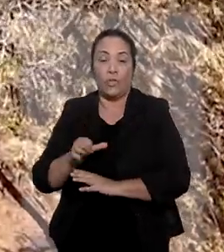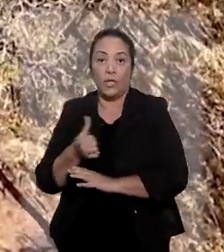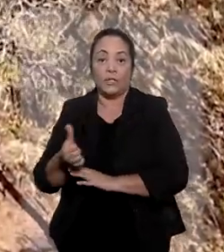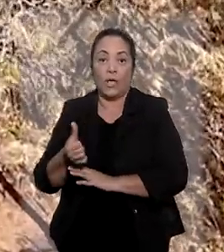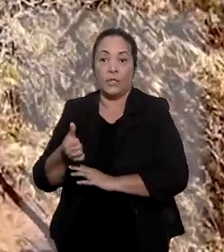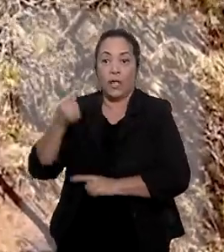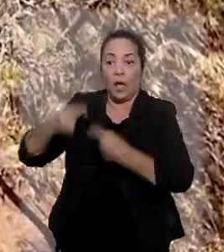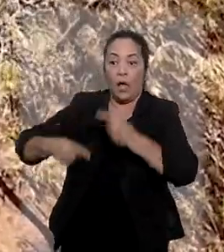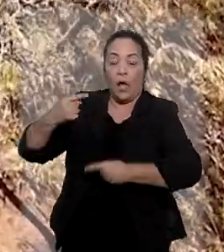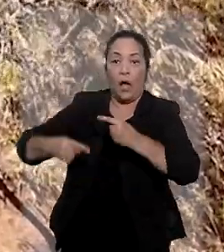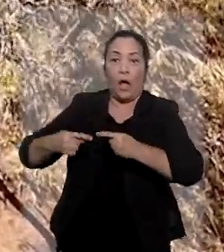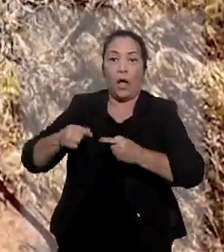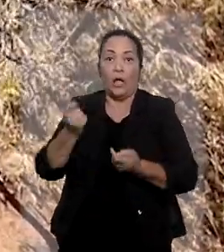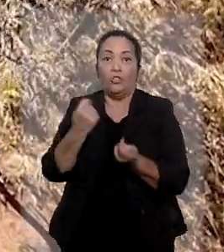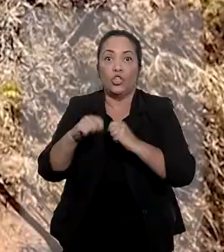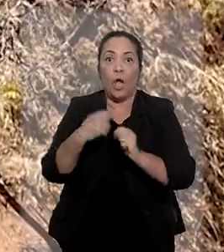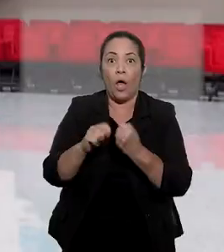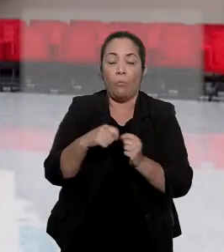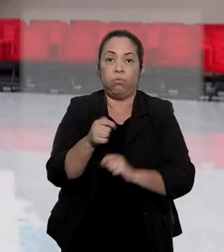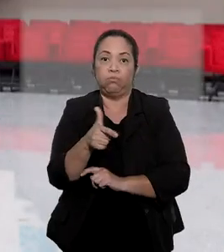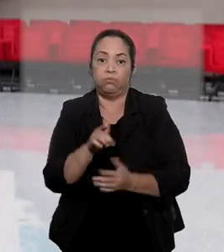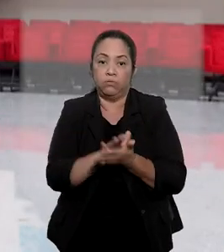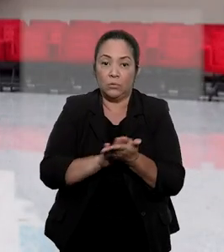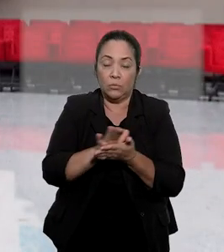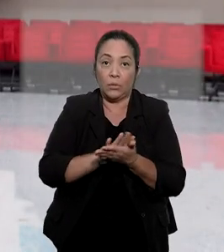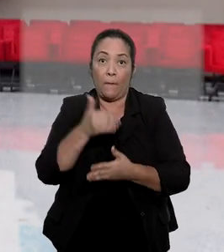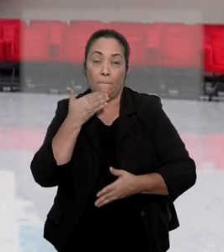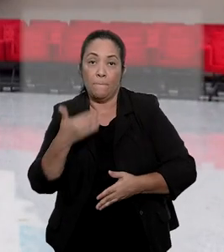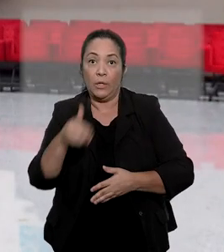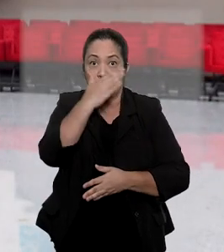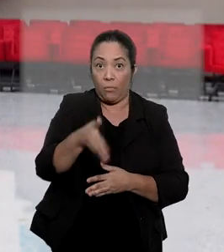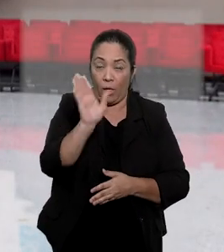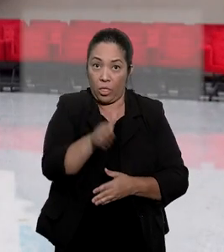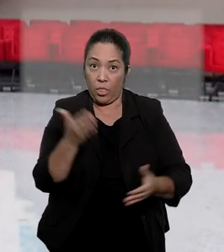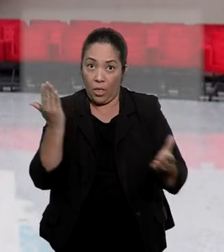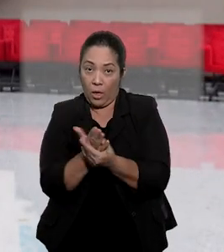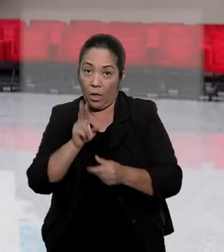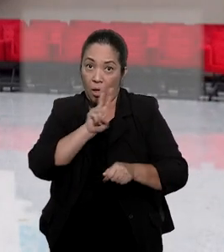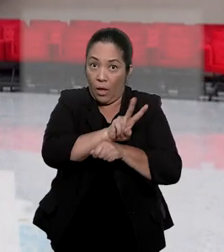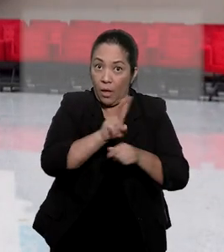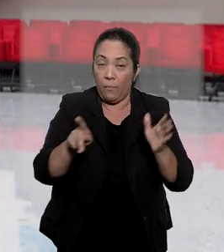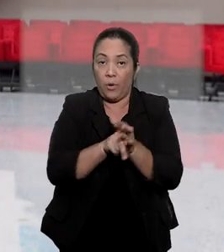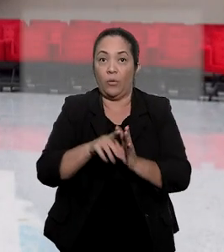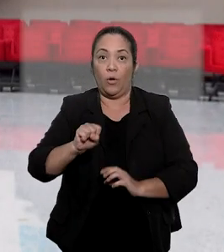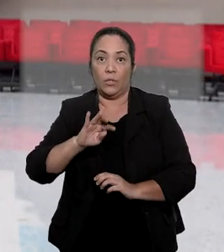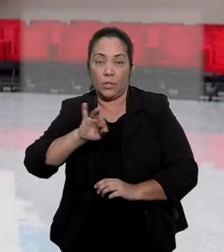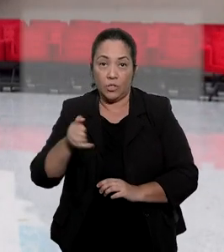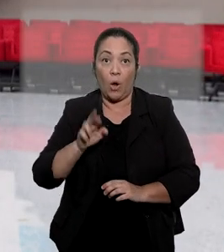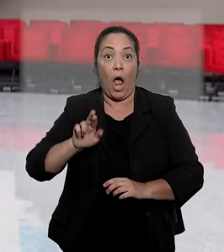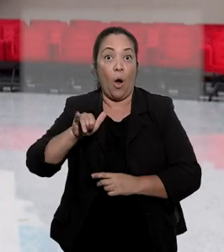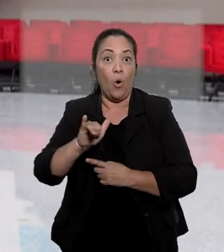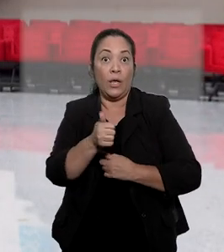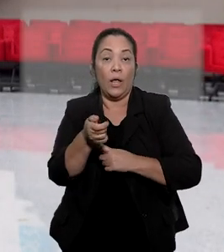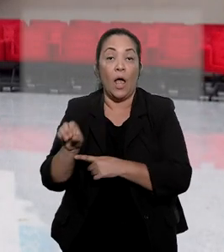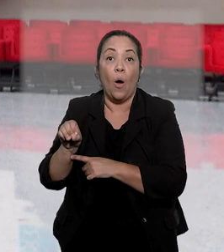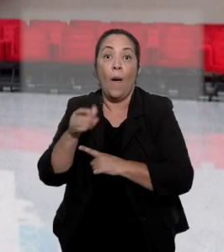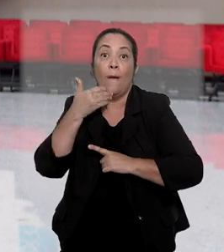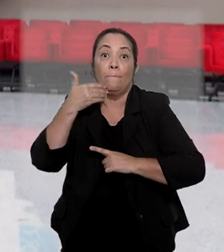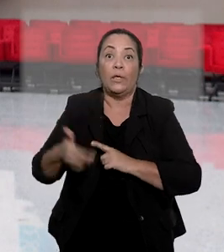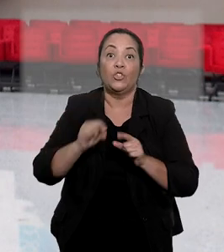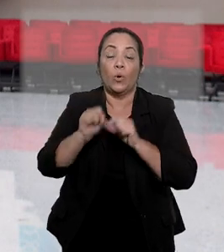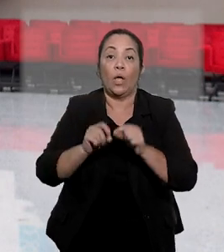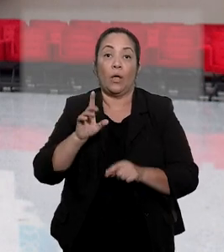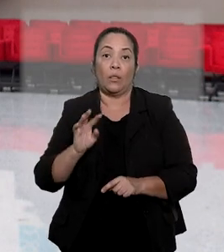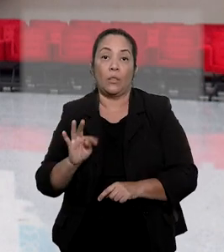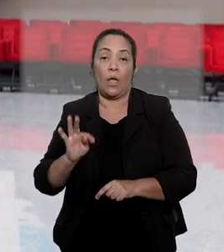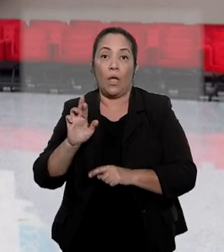discute suposto desequilíbrio financeiro. No pedido de suspensão de liminar dirigido ao STJ, a União pretendia que a liminar